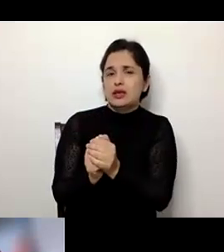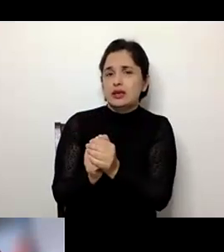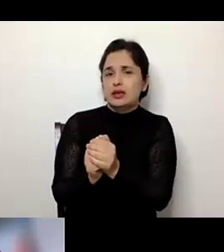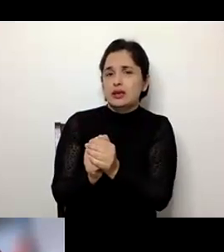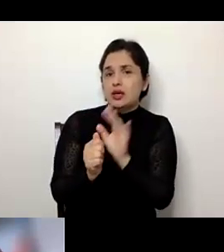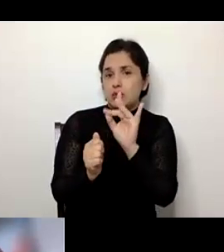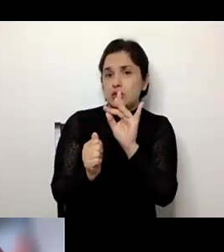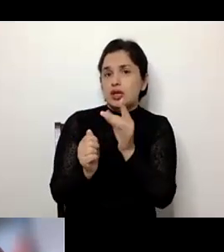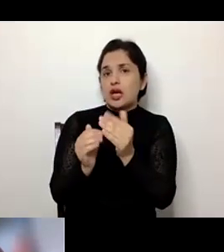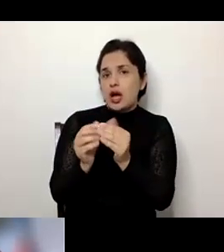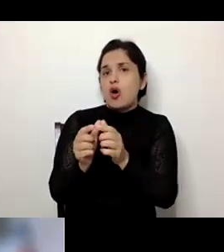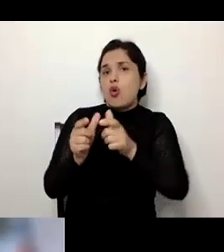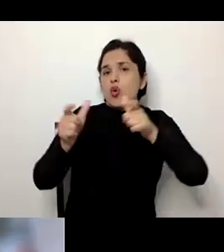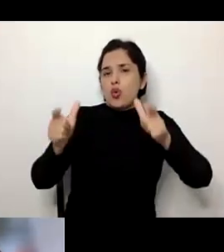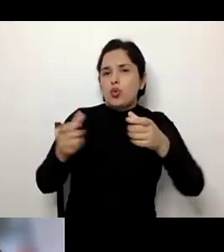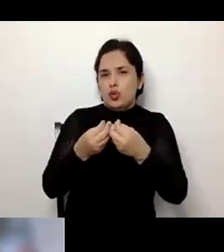está aumentando bastante.